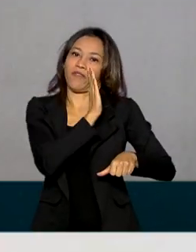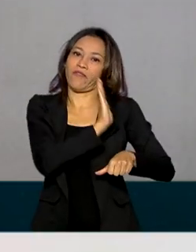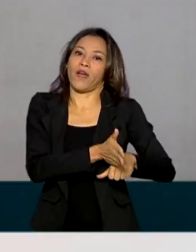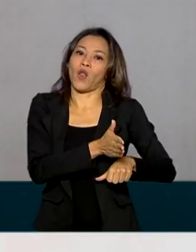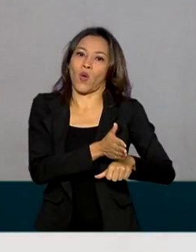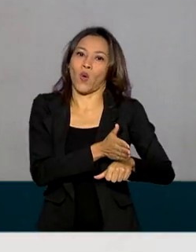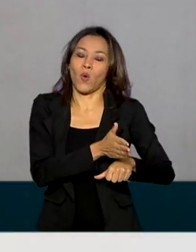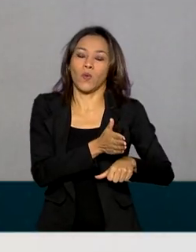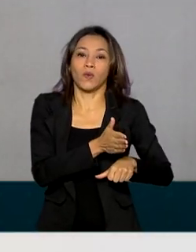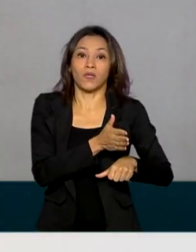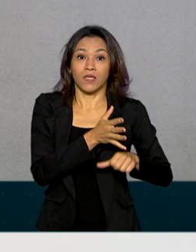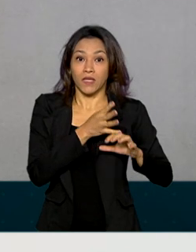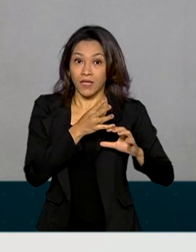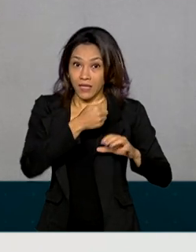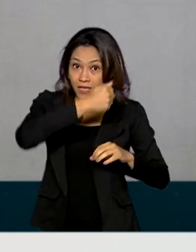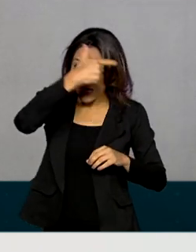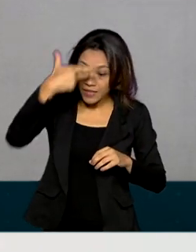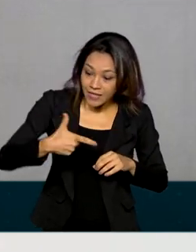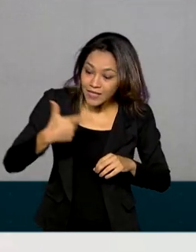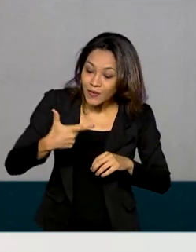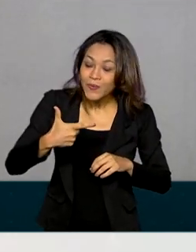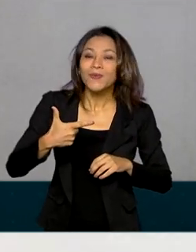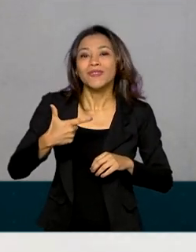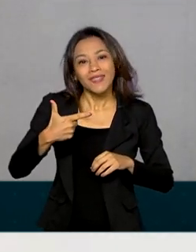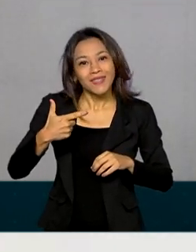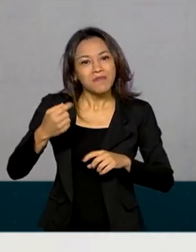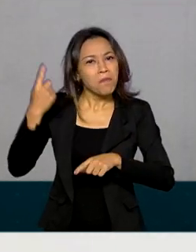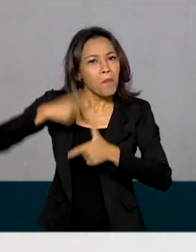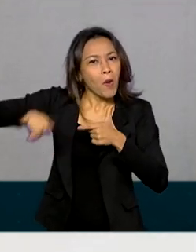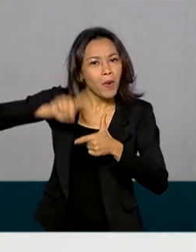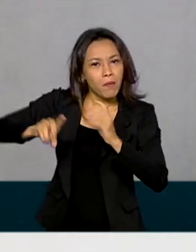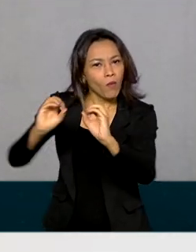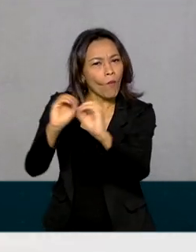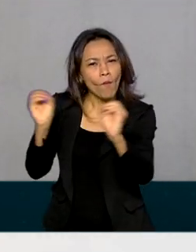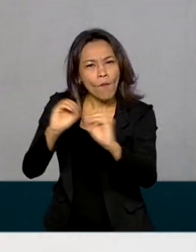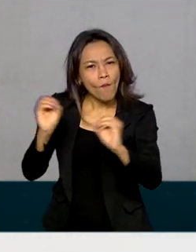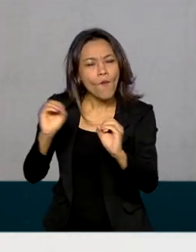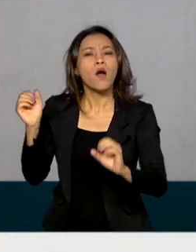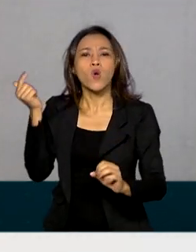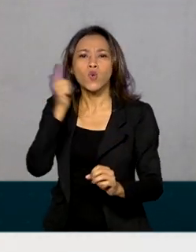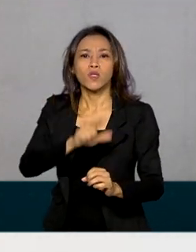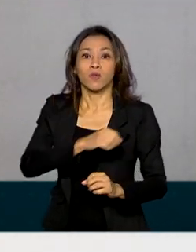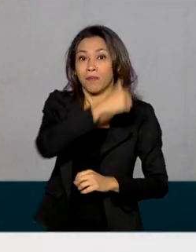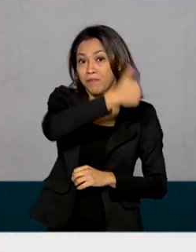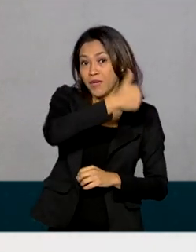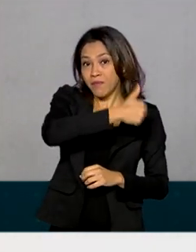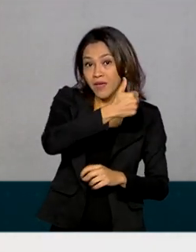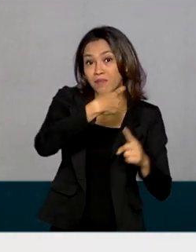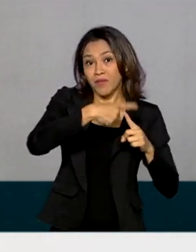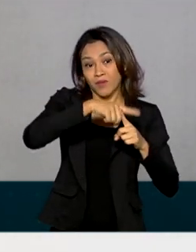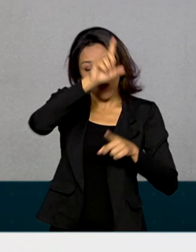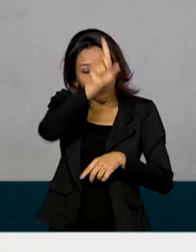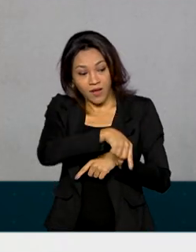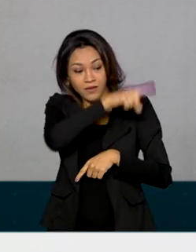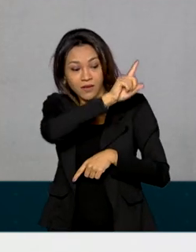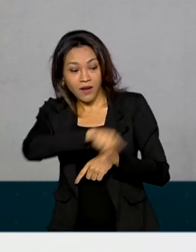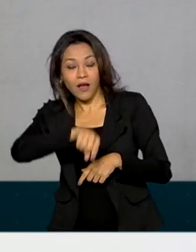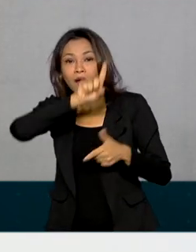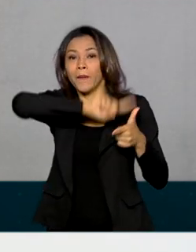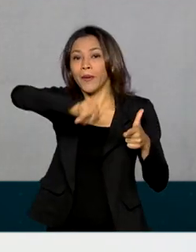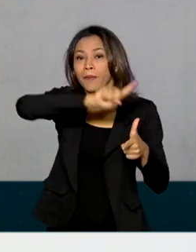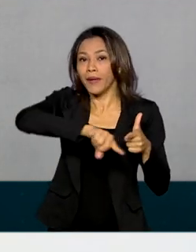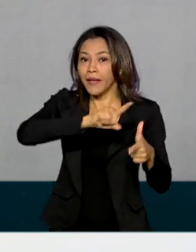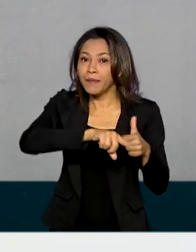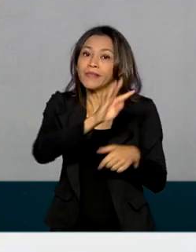E essa segunda tentativa ocorreu sem problemas. Na primeira tentativa, o envio precisou ser adiado por problemas técnicos,